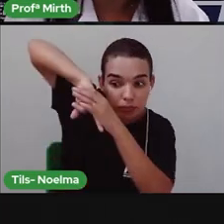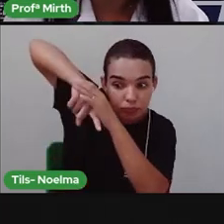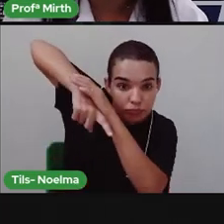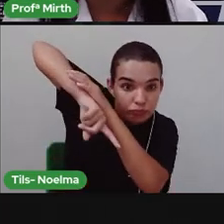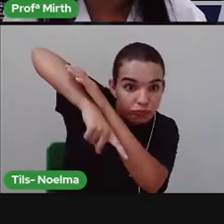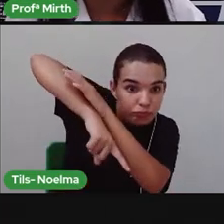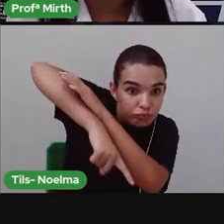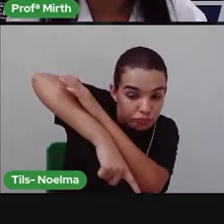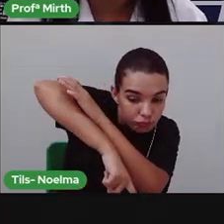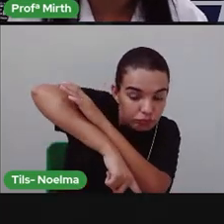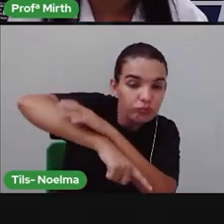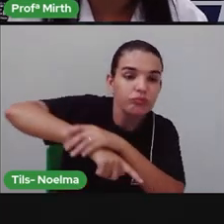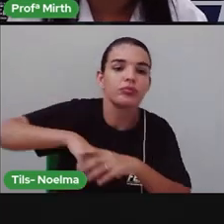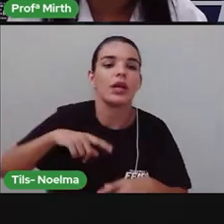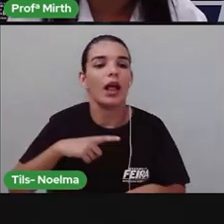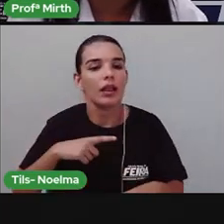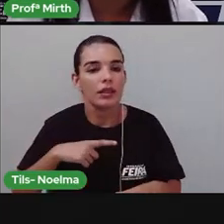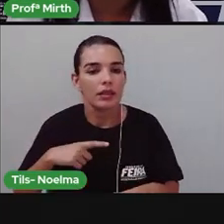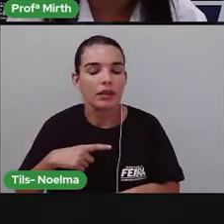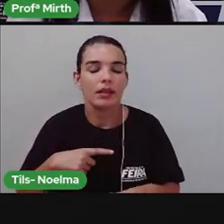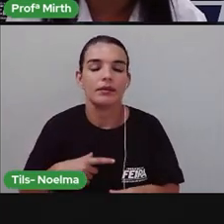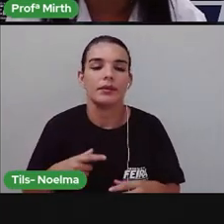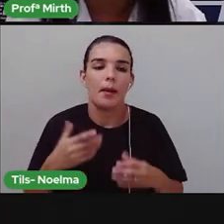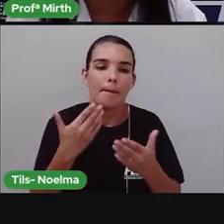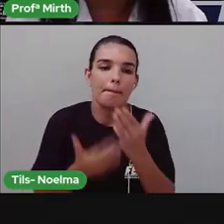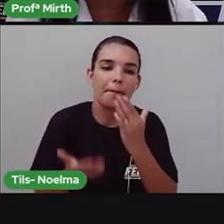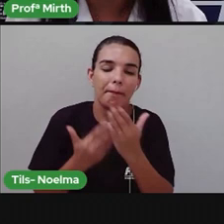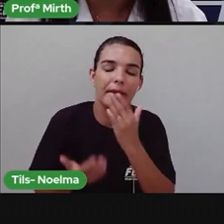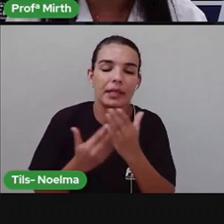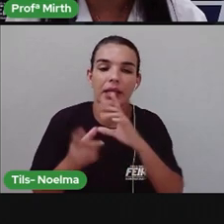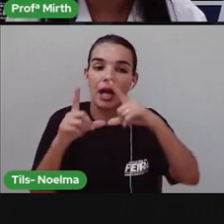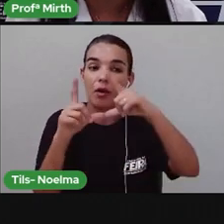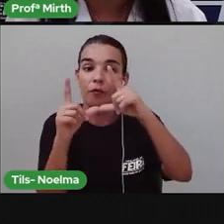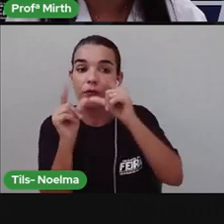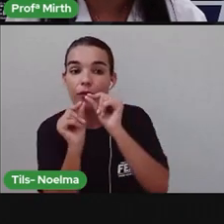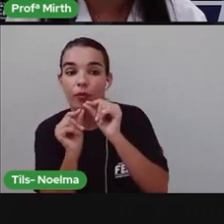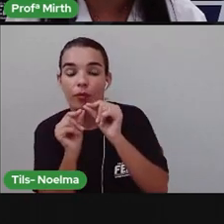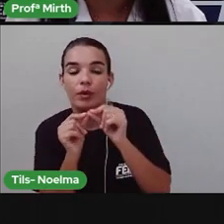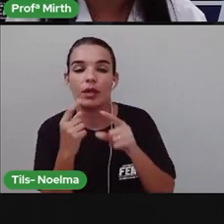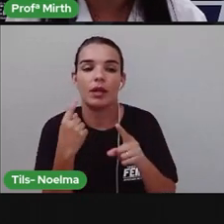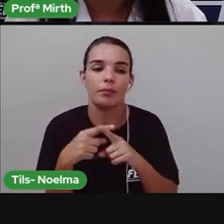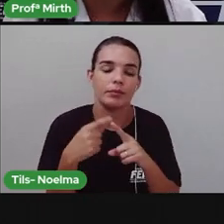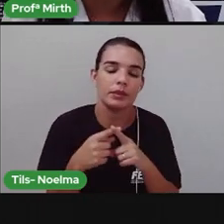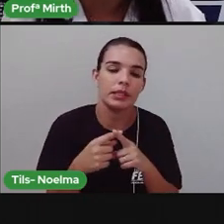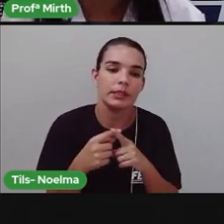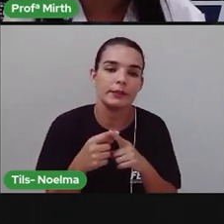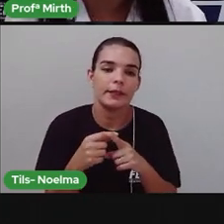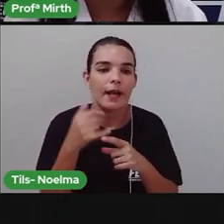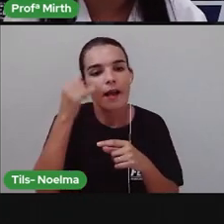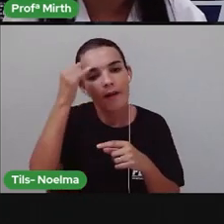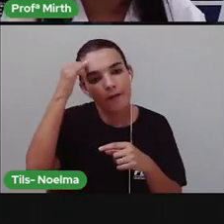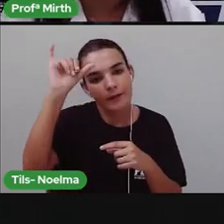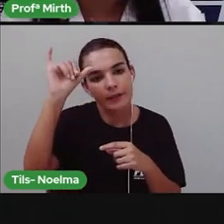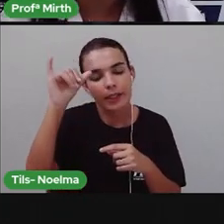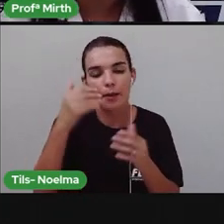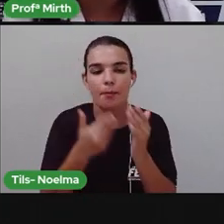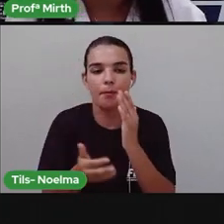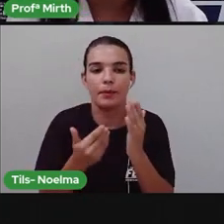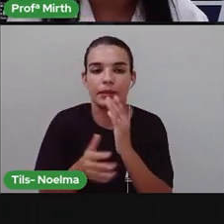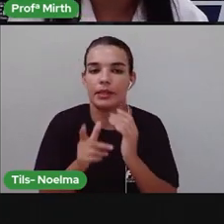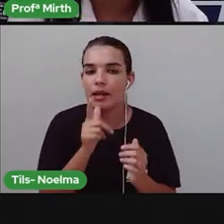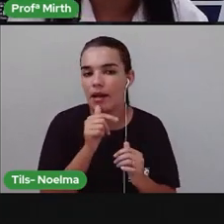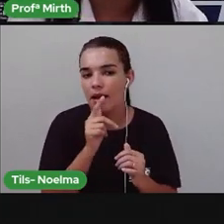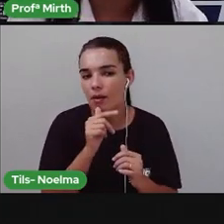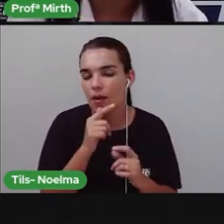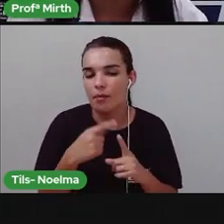a maioria Dessas plantas Da caatinga Elas perdem suas folhas Justamente também Para perder Para evitar A perda de água